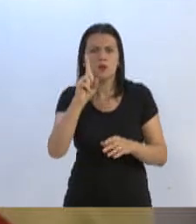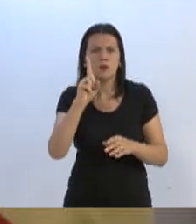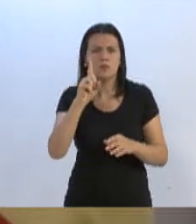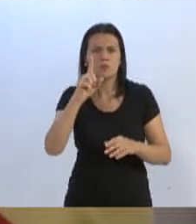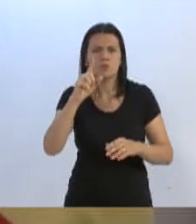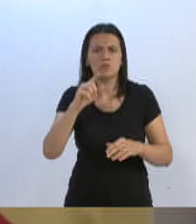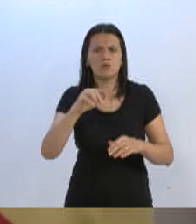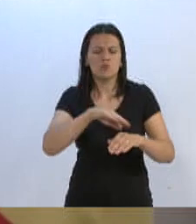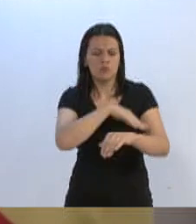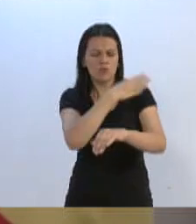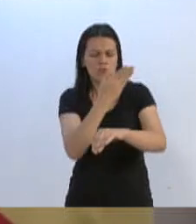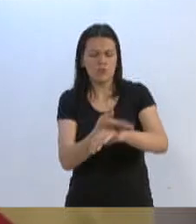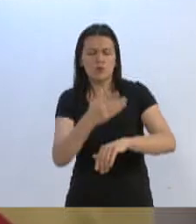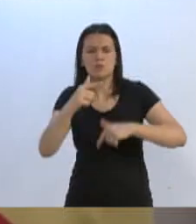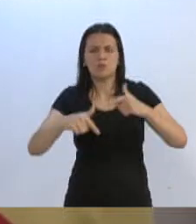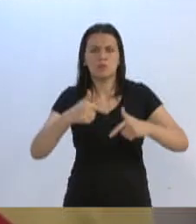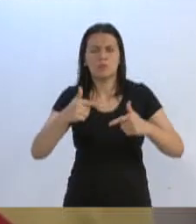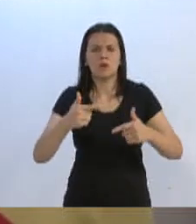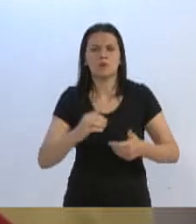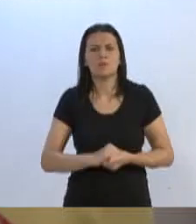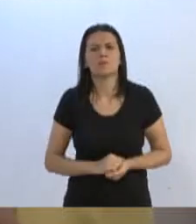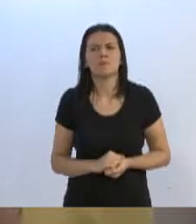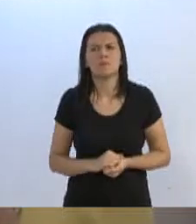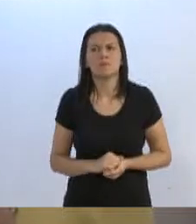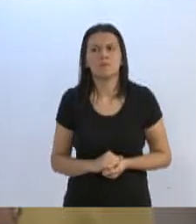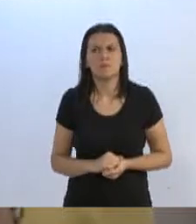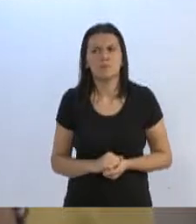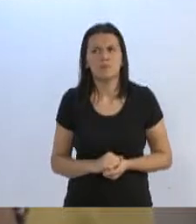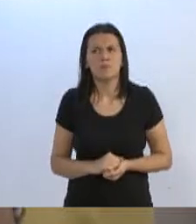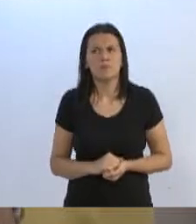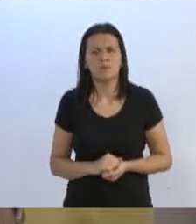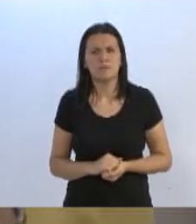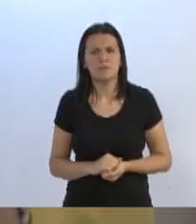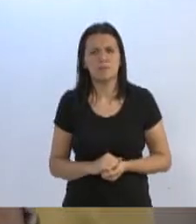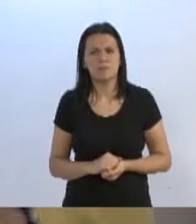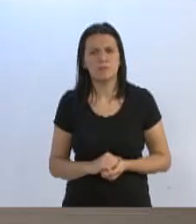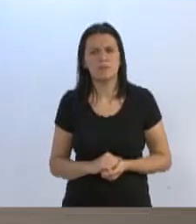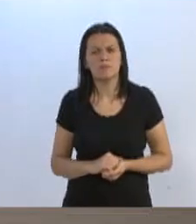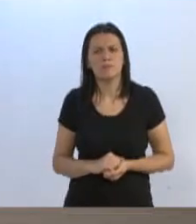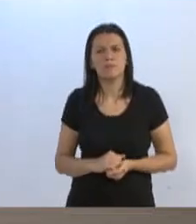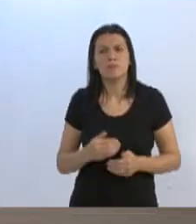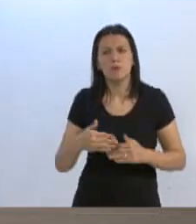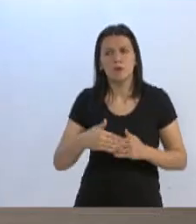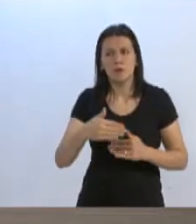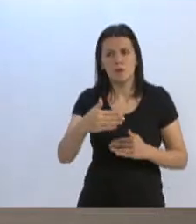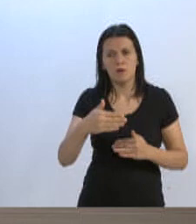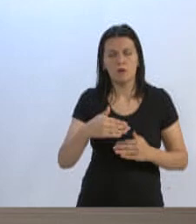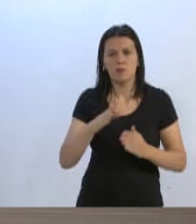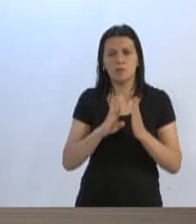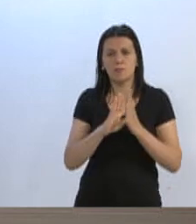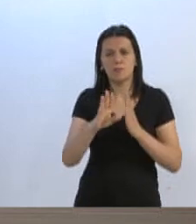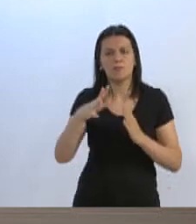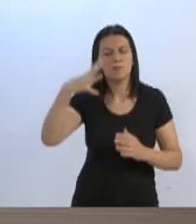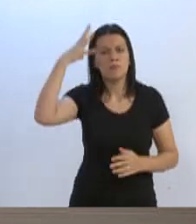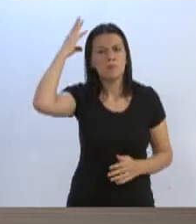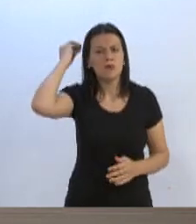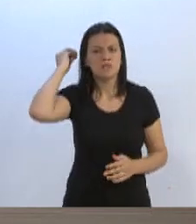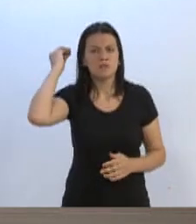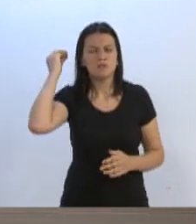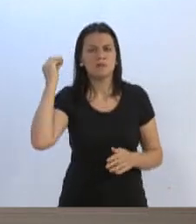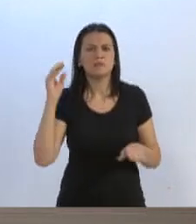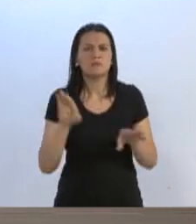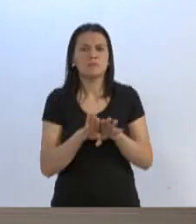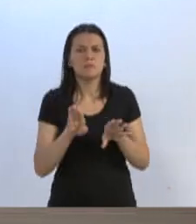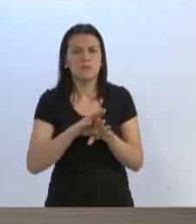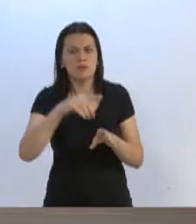o vereador o Altair Matias, em homenagem ao seu pai. Com autorização do orador Alexandre Matias e também